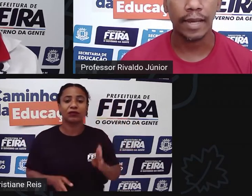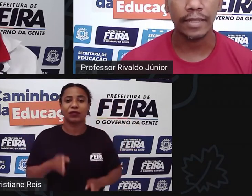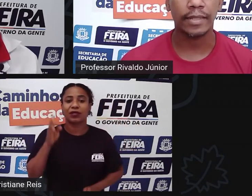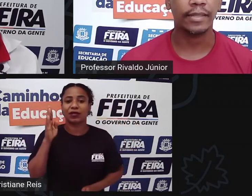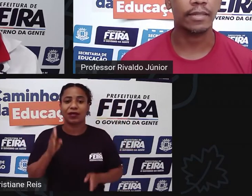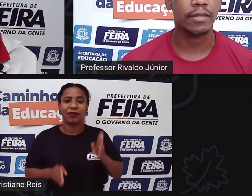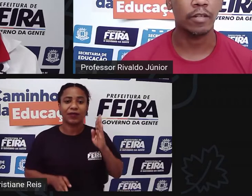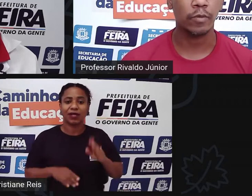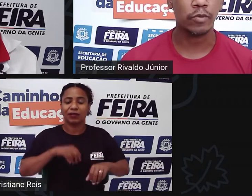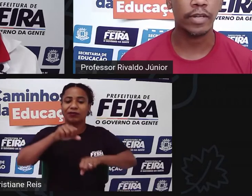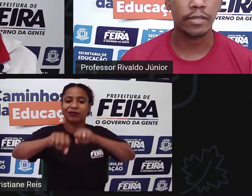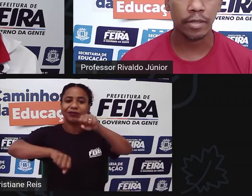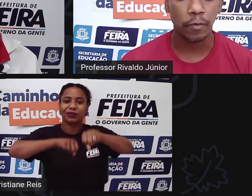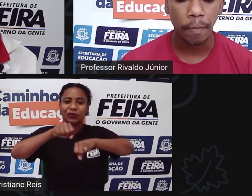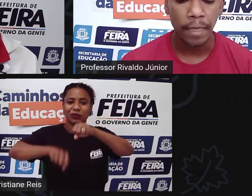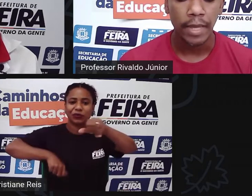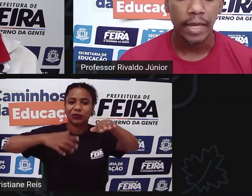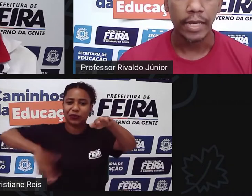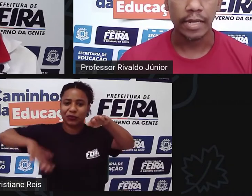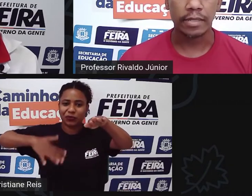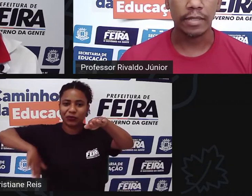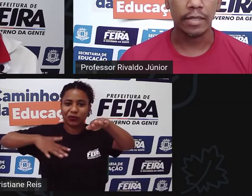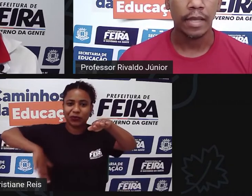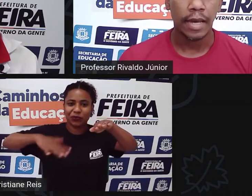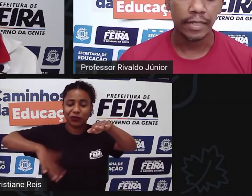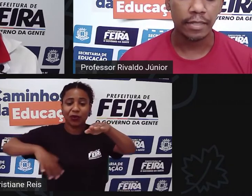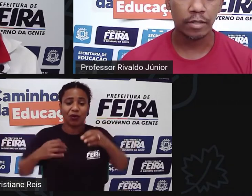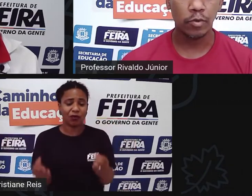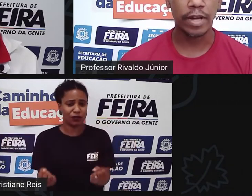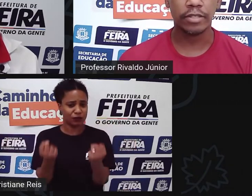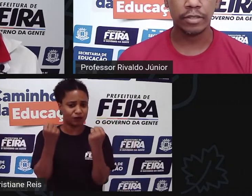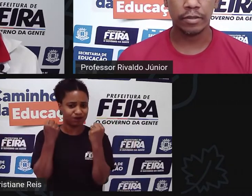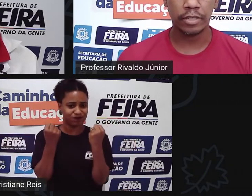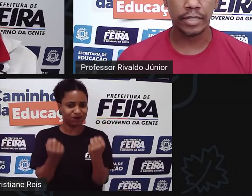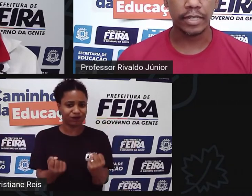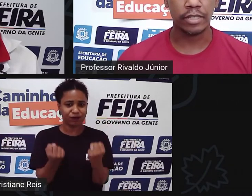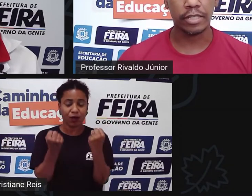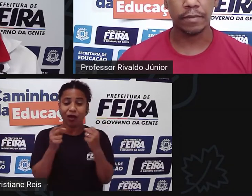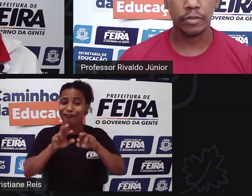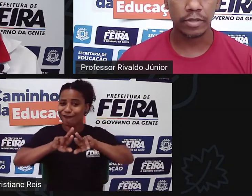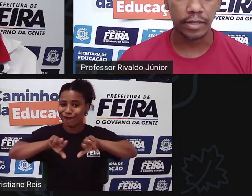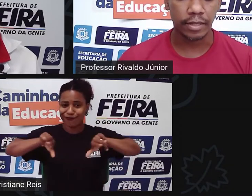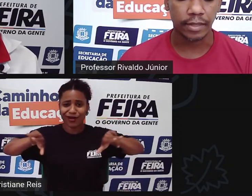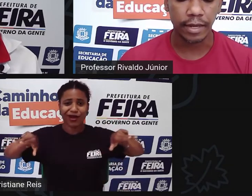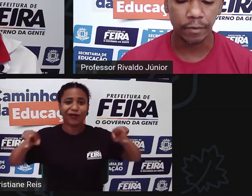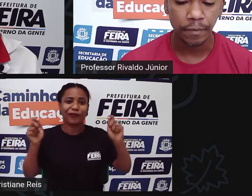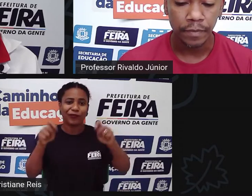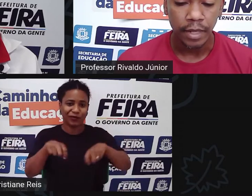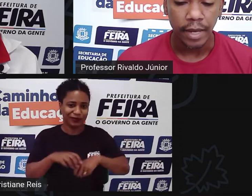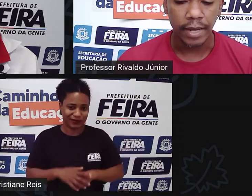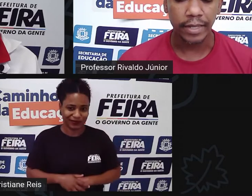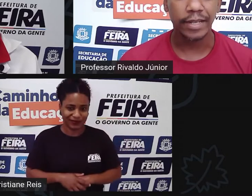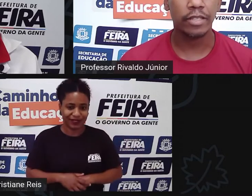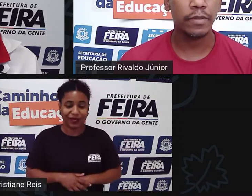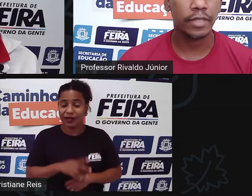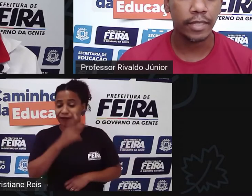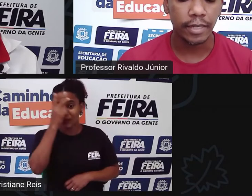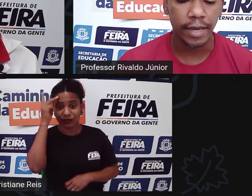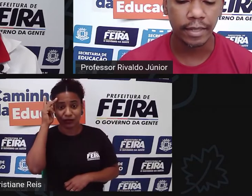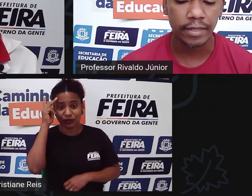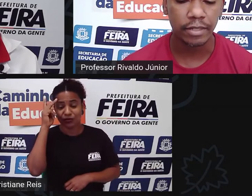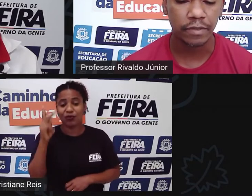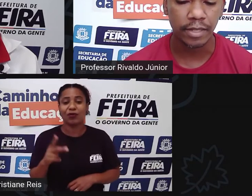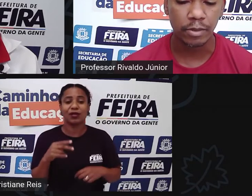pedalada, natação, musculação, e assim, analisando o gasto de energia de um sedentário, é aquele que